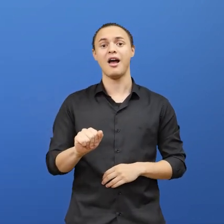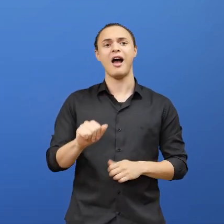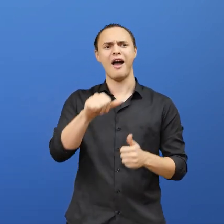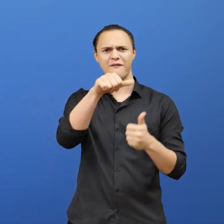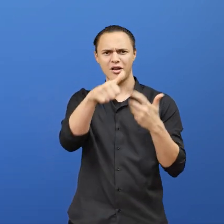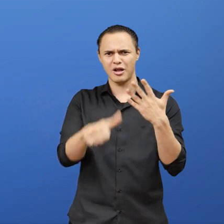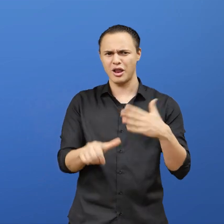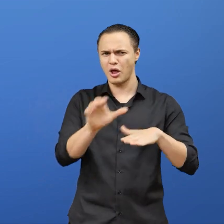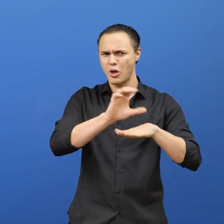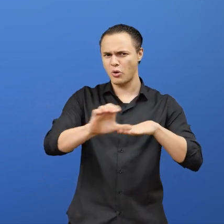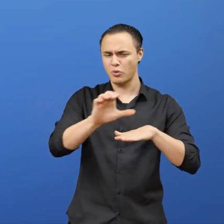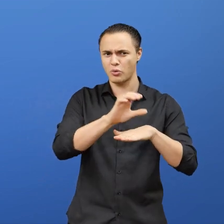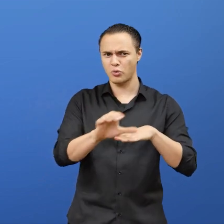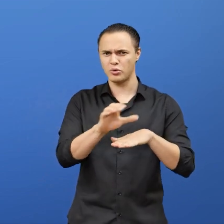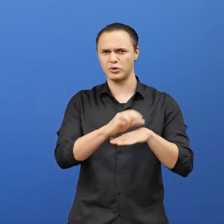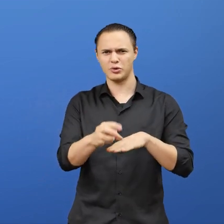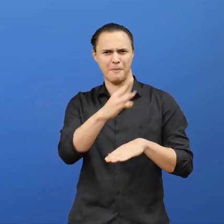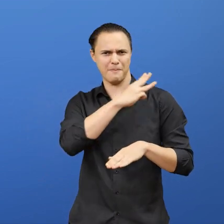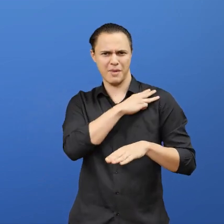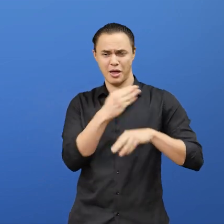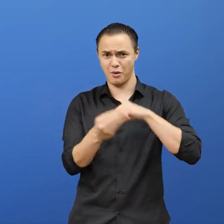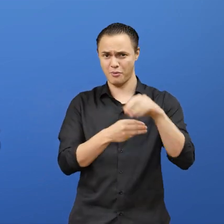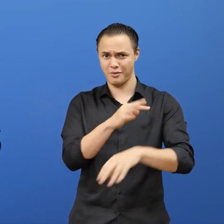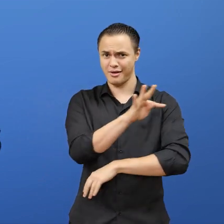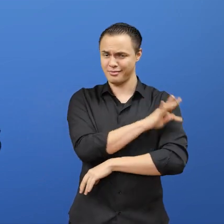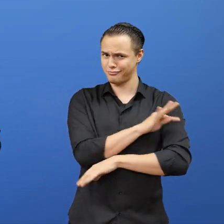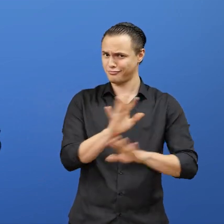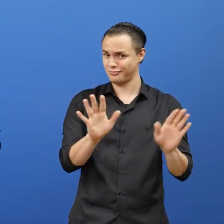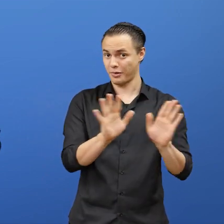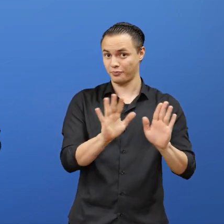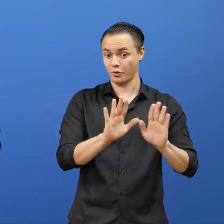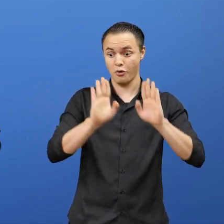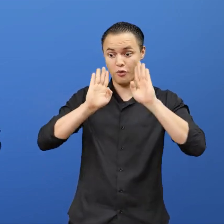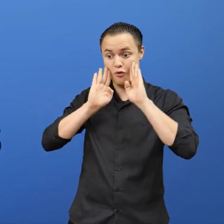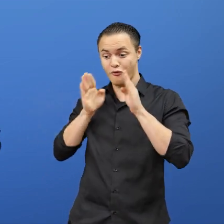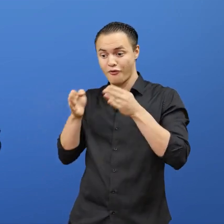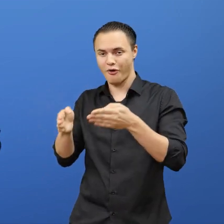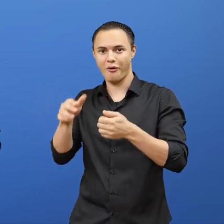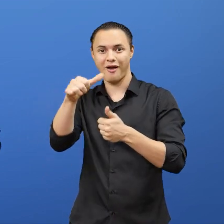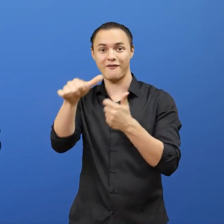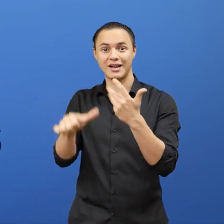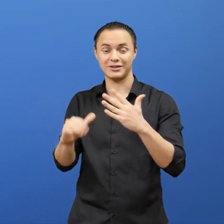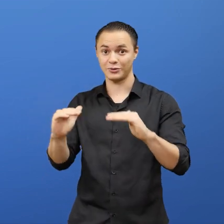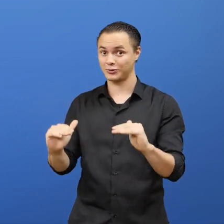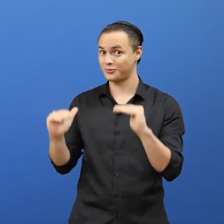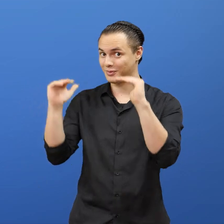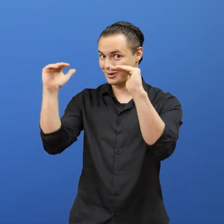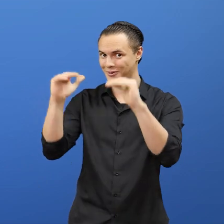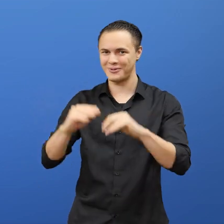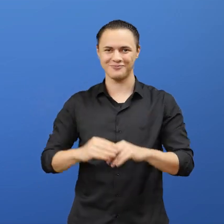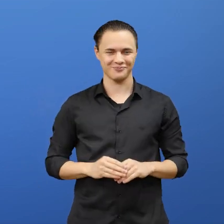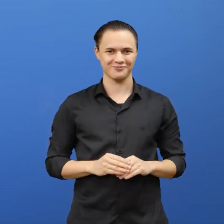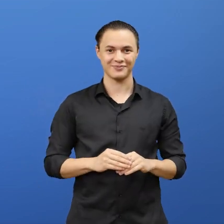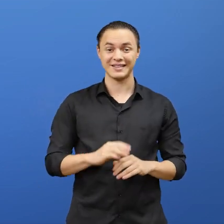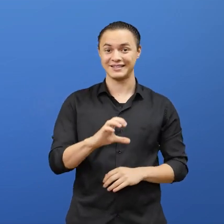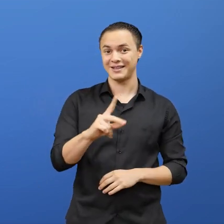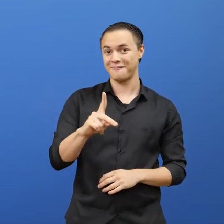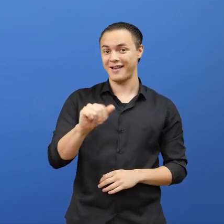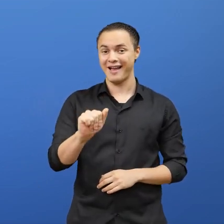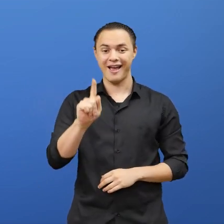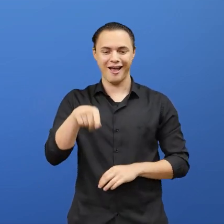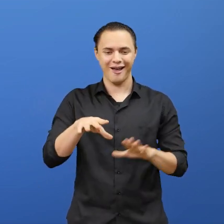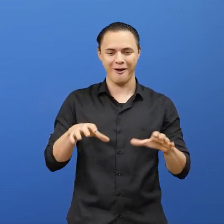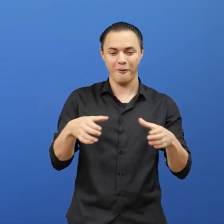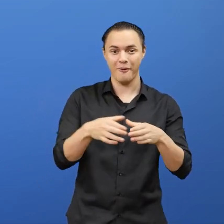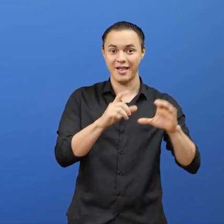integrados, técnicos, cursos de extensão e proeja. Galera, foca na avaliação dos cursos superiores, hein? A CPA, por ser uma comissão